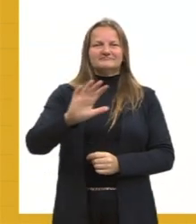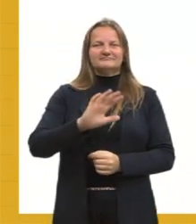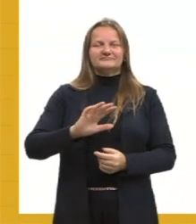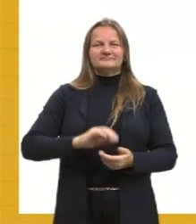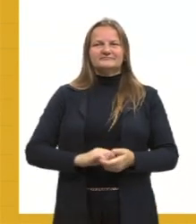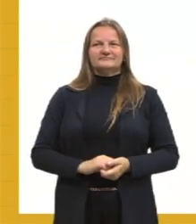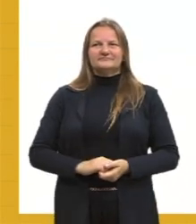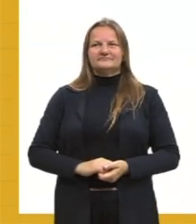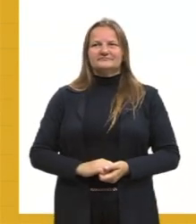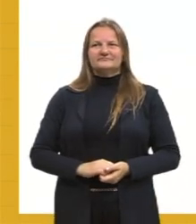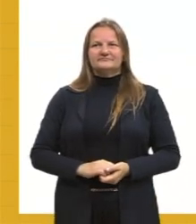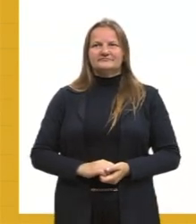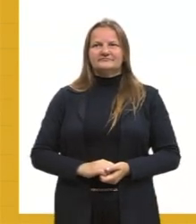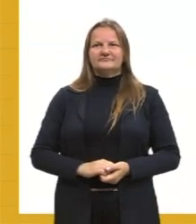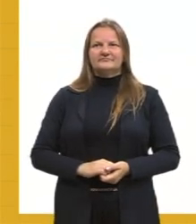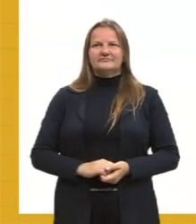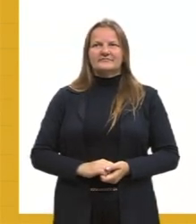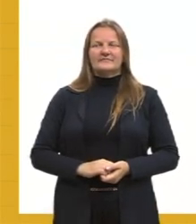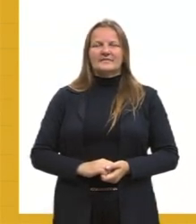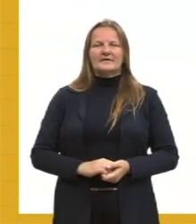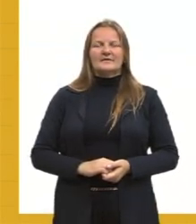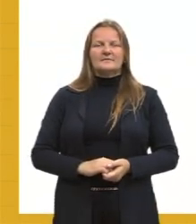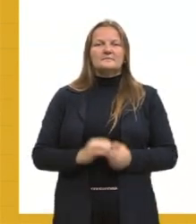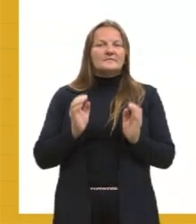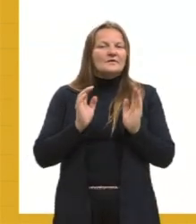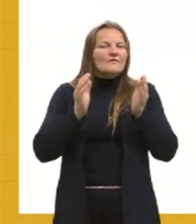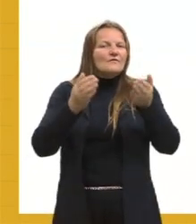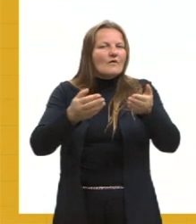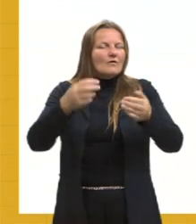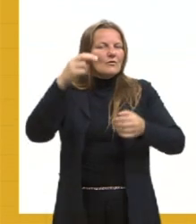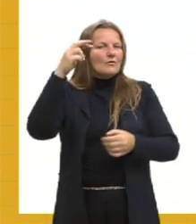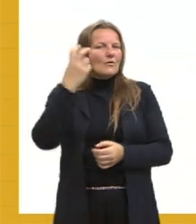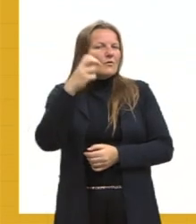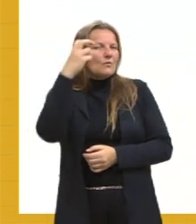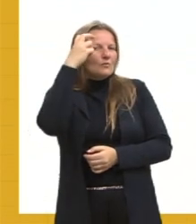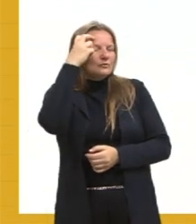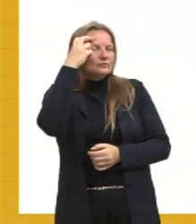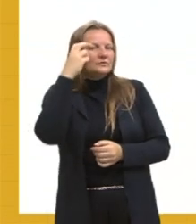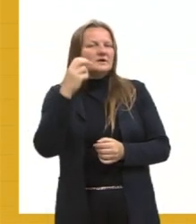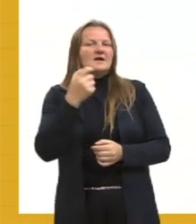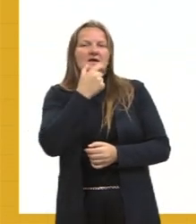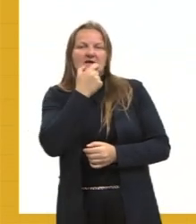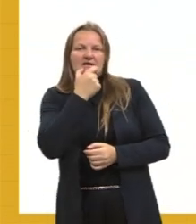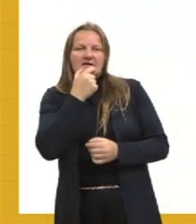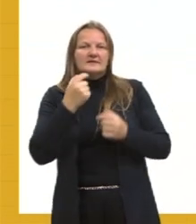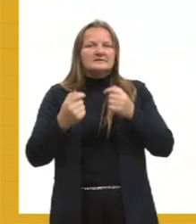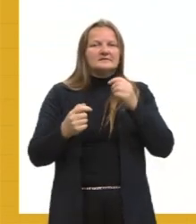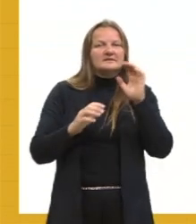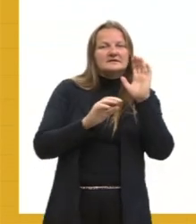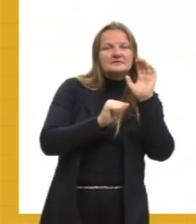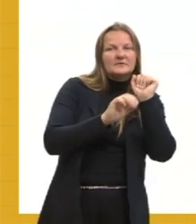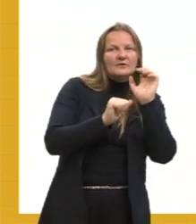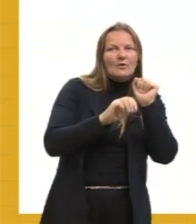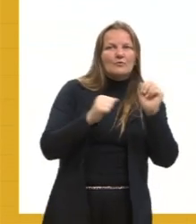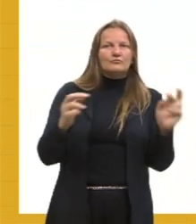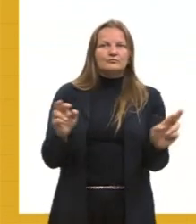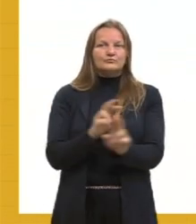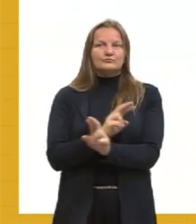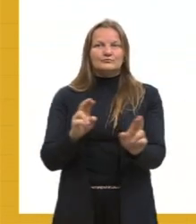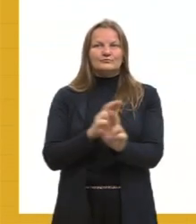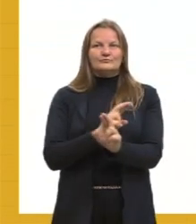trouxe para vocês aqui, em relação à cultura, essa mistura entre o inglês e o espanhol, a mescla que existe